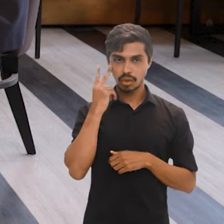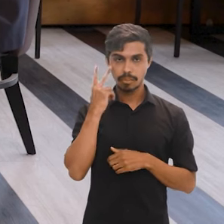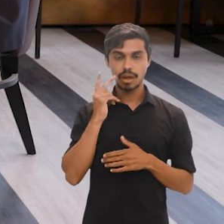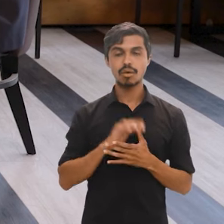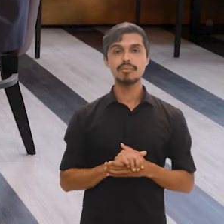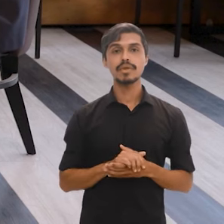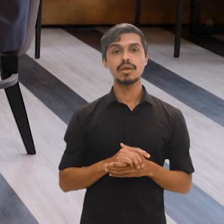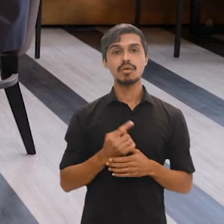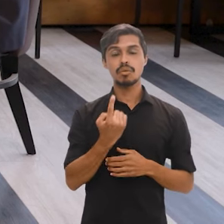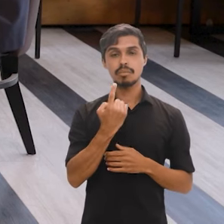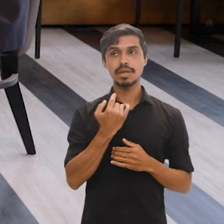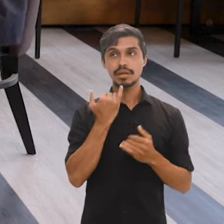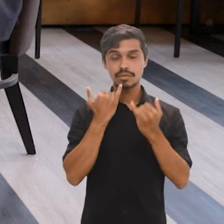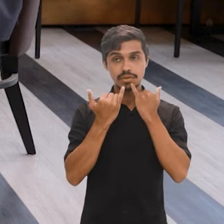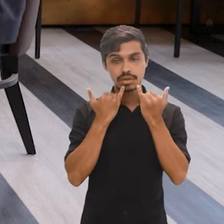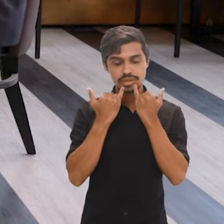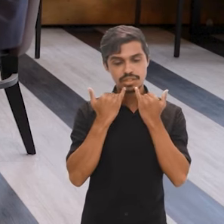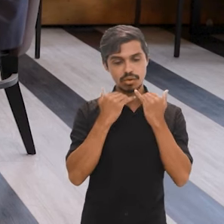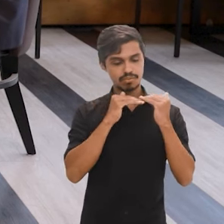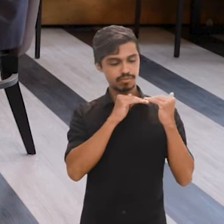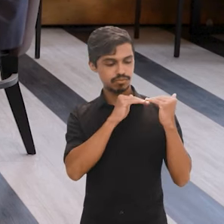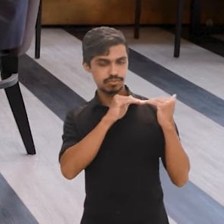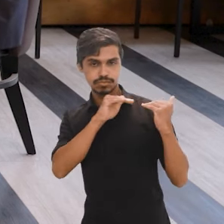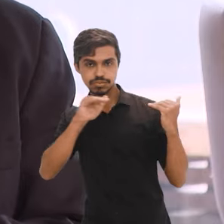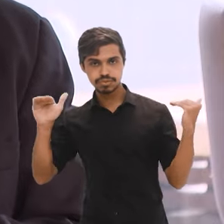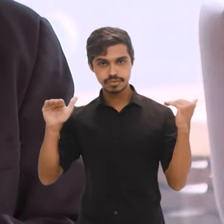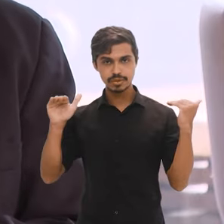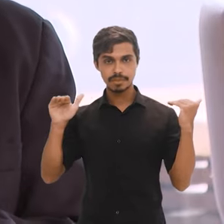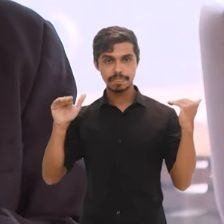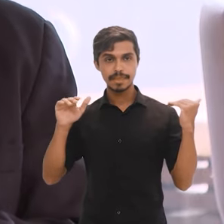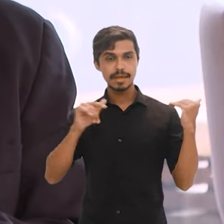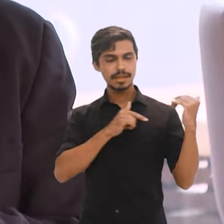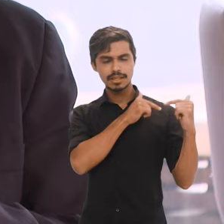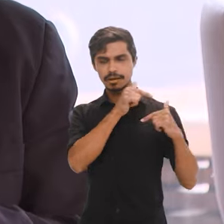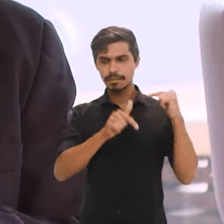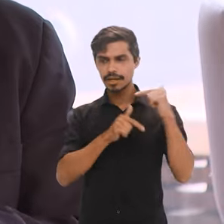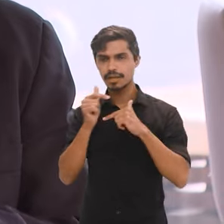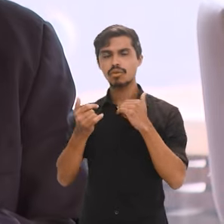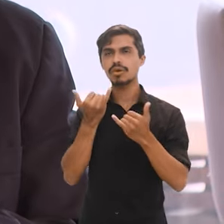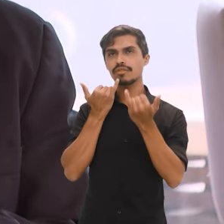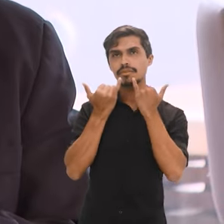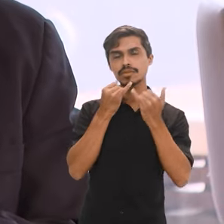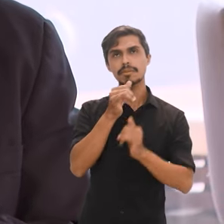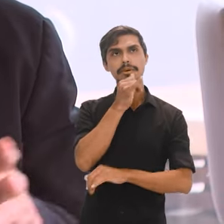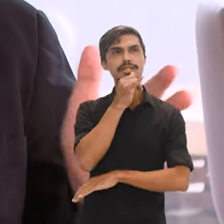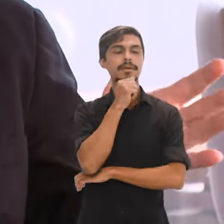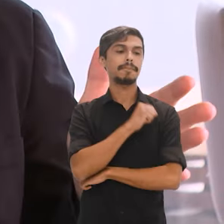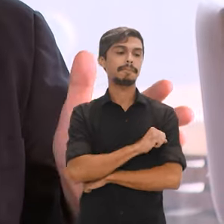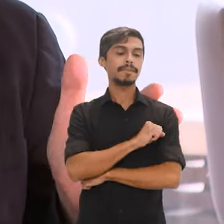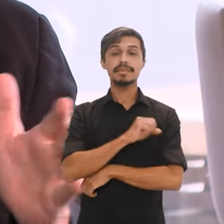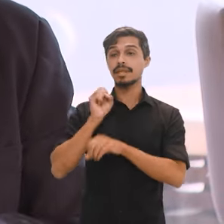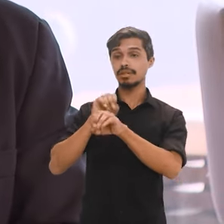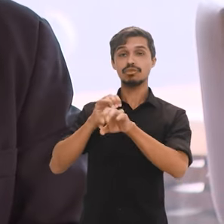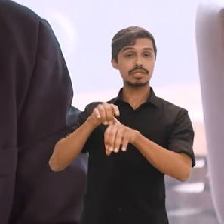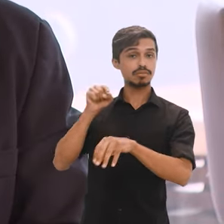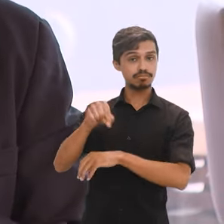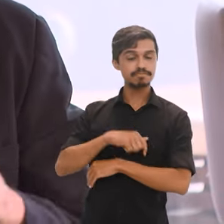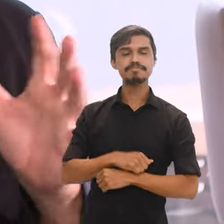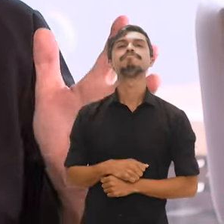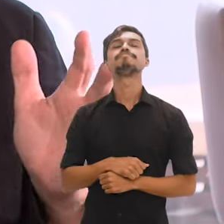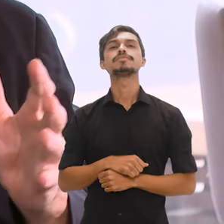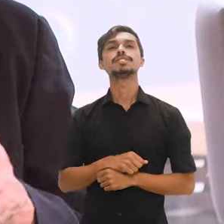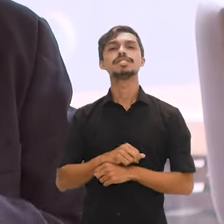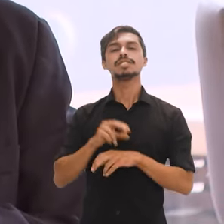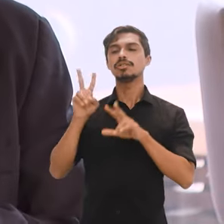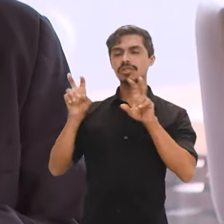informação, eu diria assim, verticalizada, que trabalha com o dado, por exemplo, da educação. A gente,